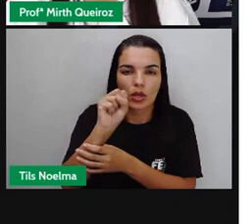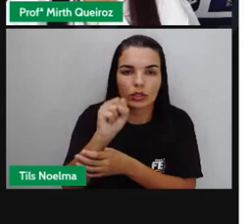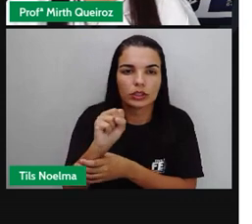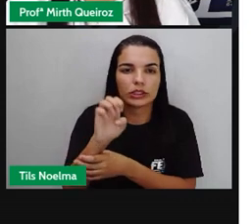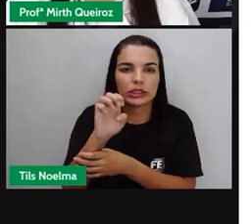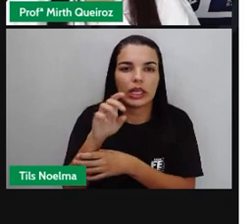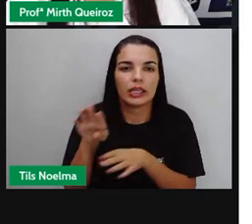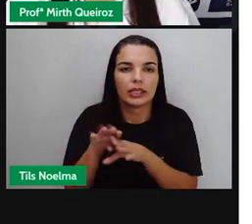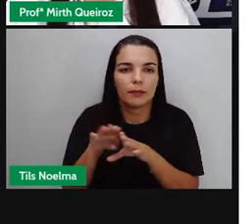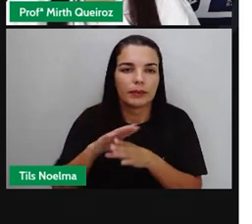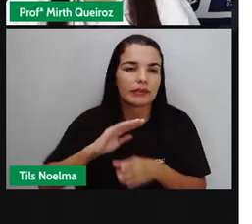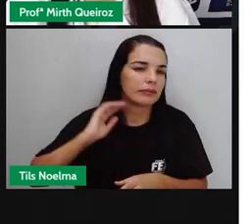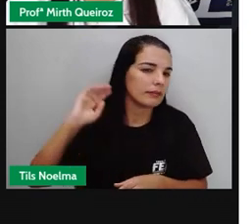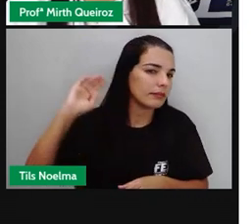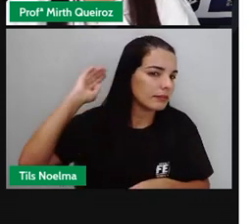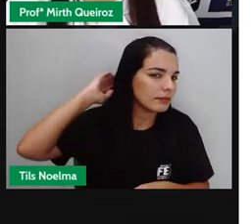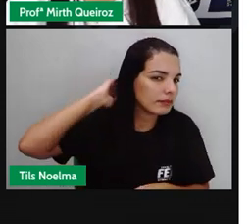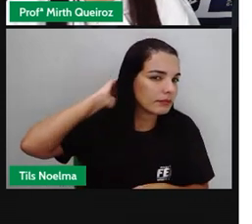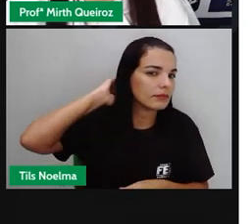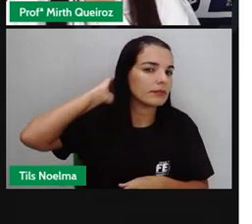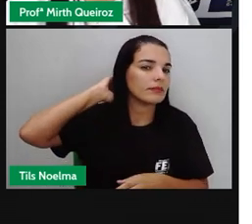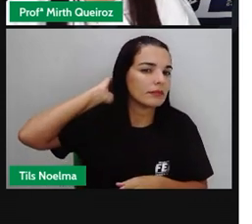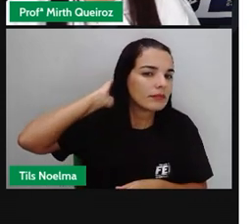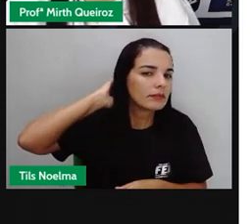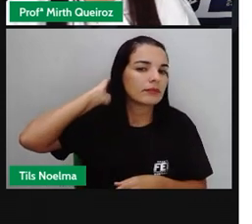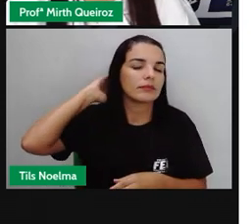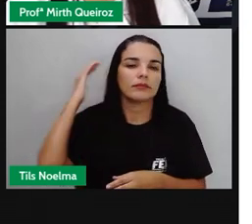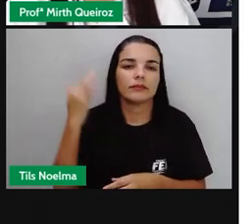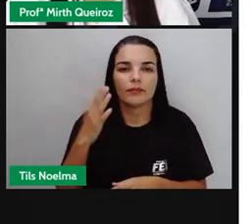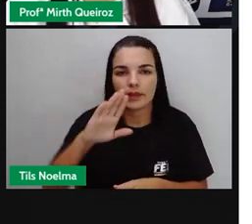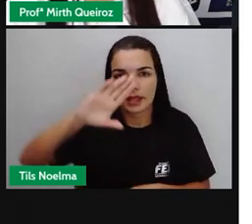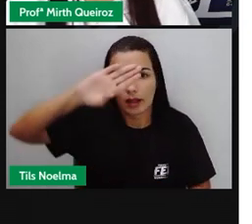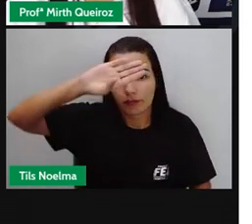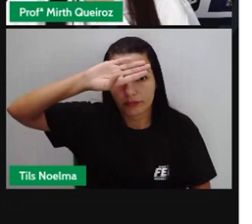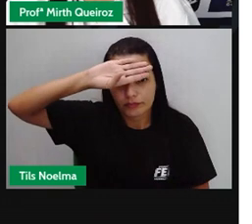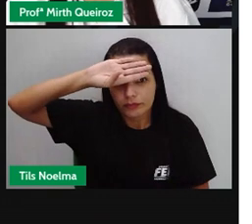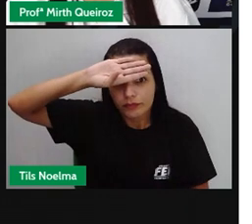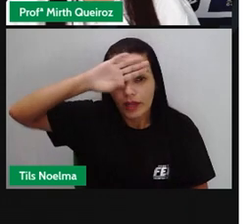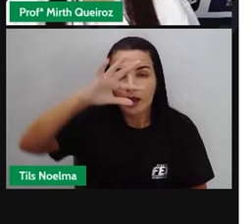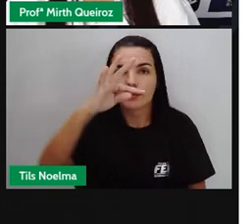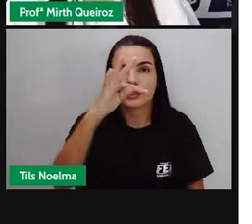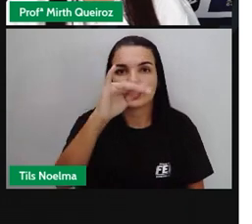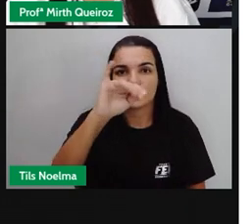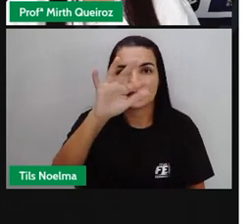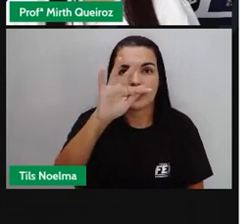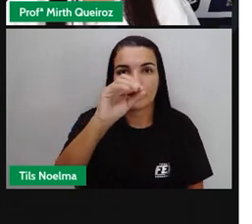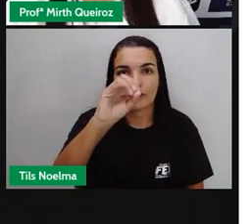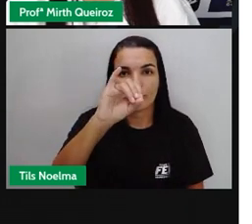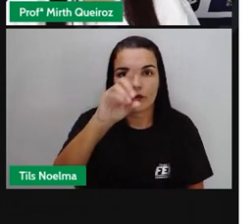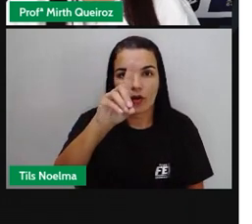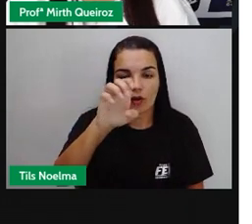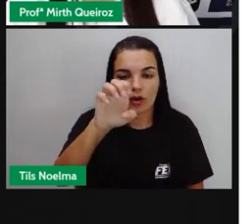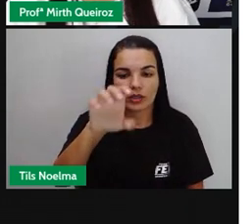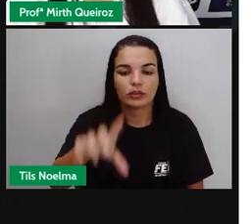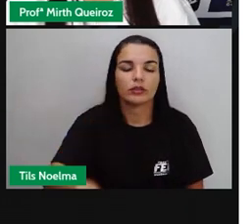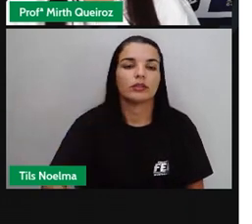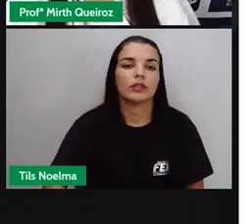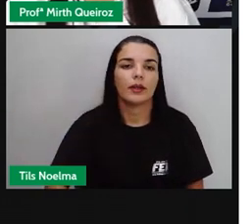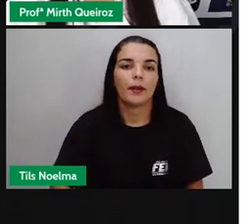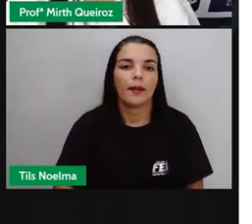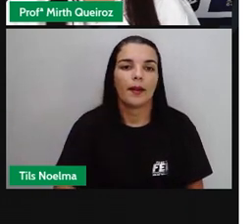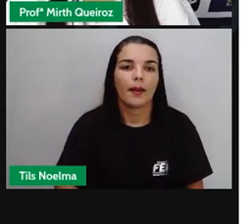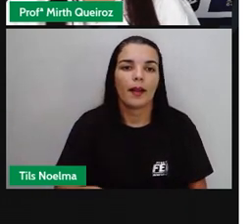Menigite, inalação do ar contaminado. Febre tifoide, alimentos ou água contaminados por fezes.